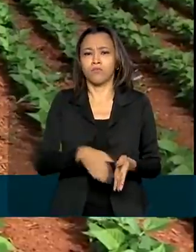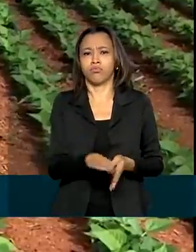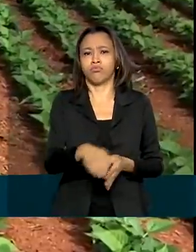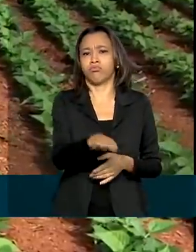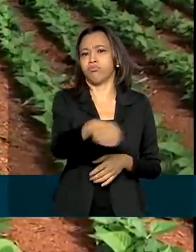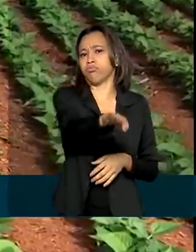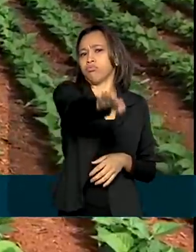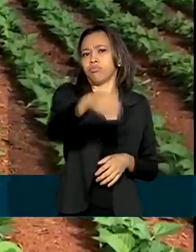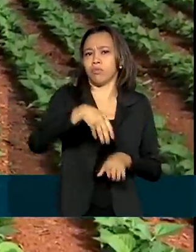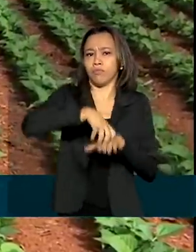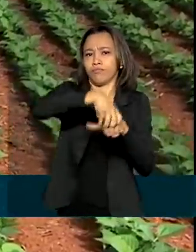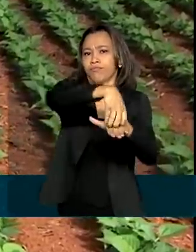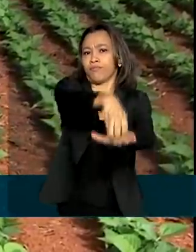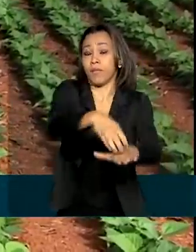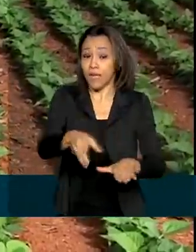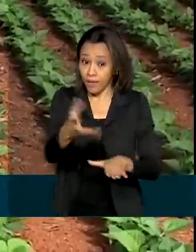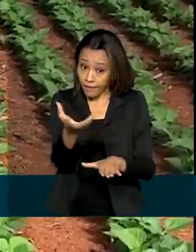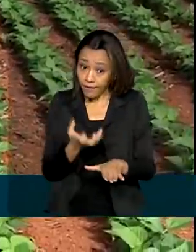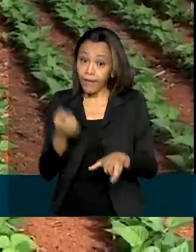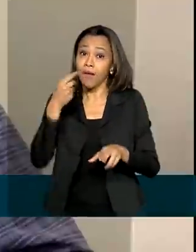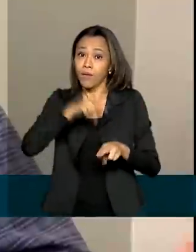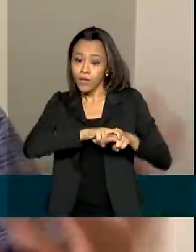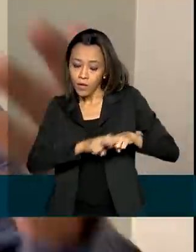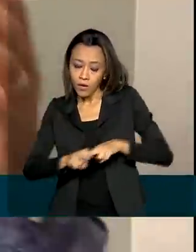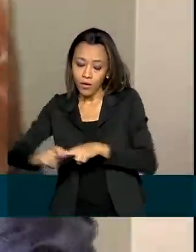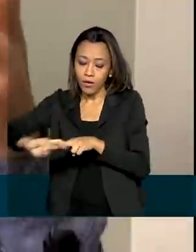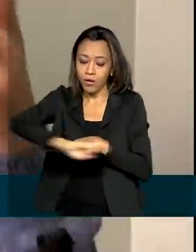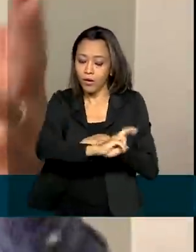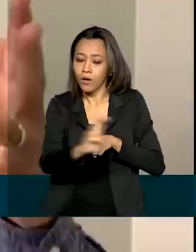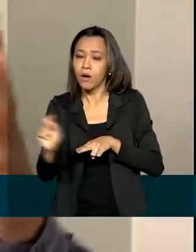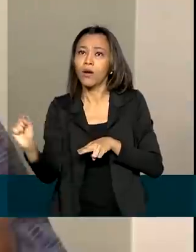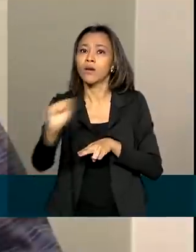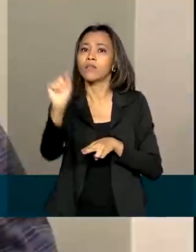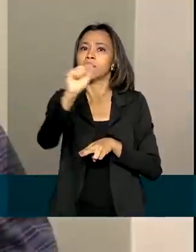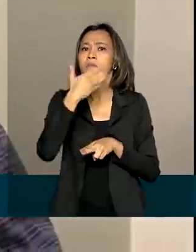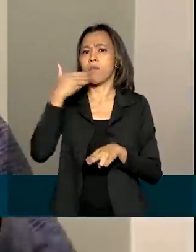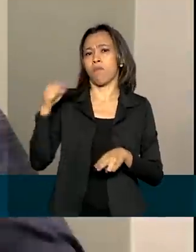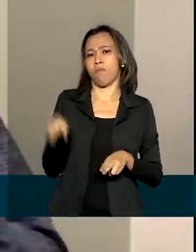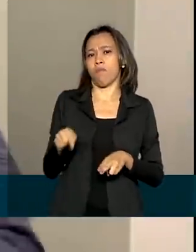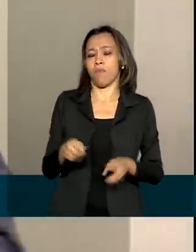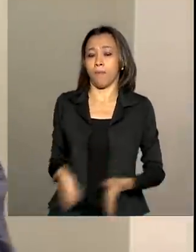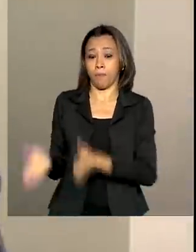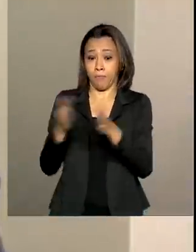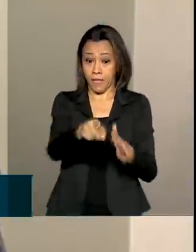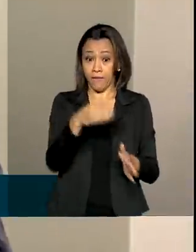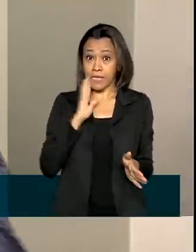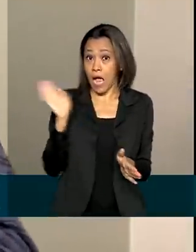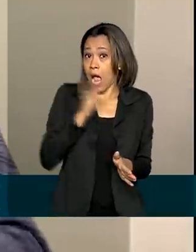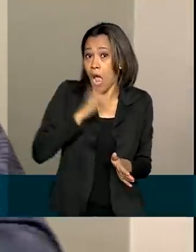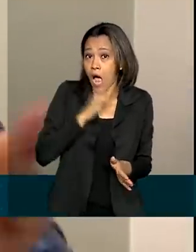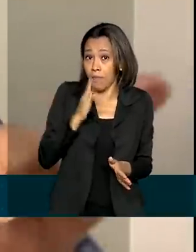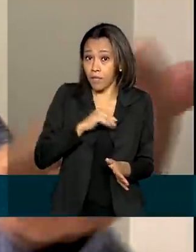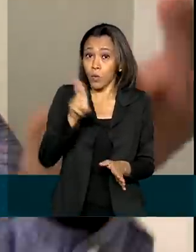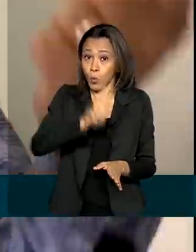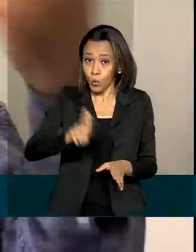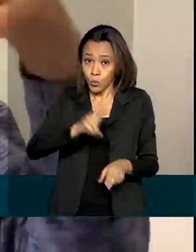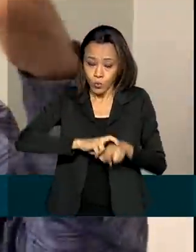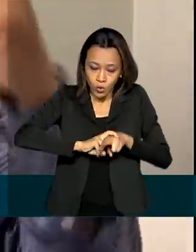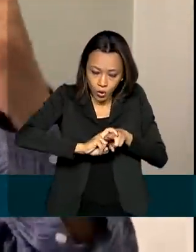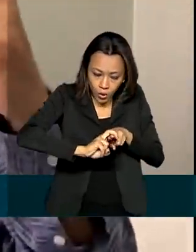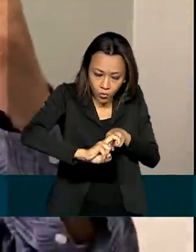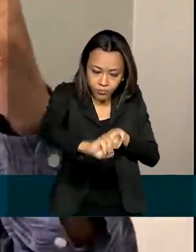é pela ampliação das ferrovias nacionais. O escoamento da nossa produção será mais rápida e o